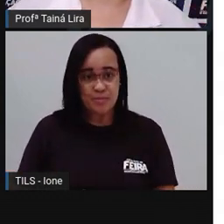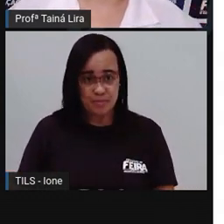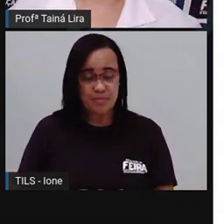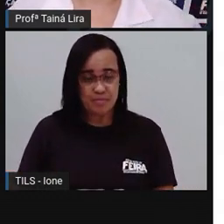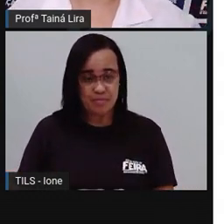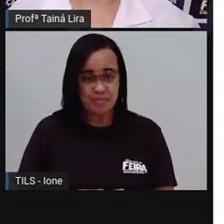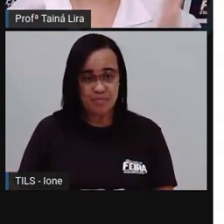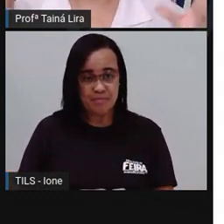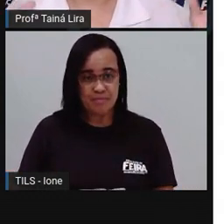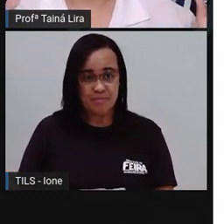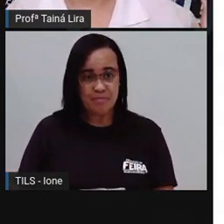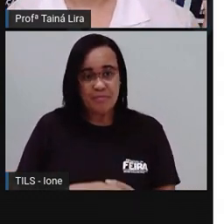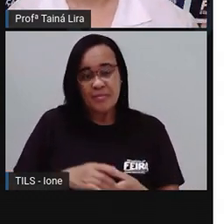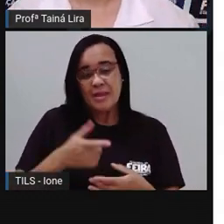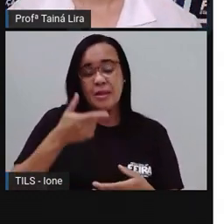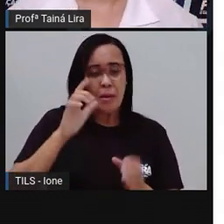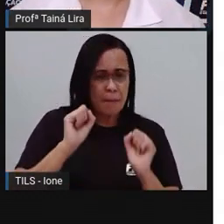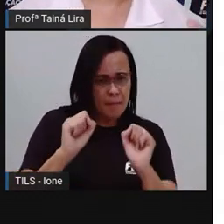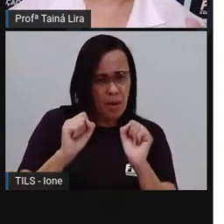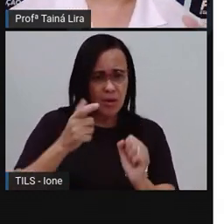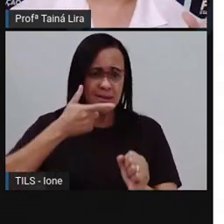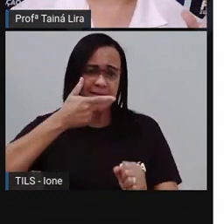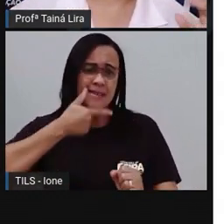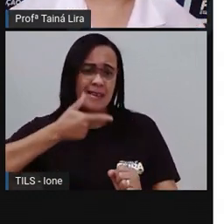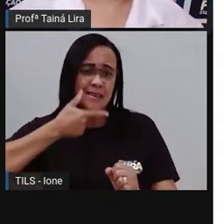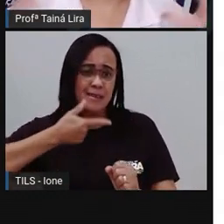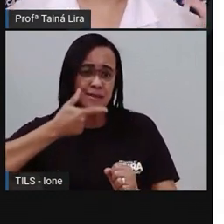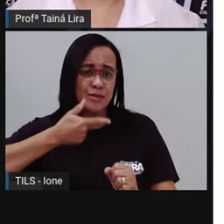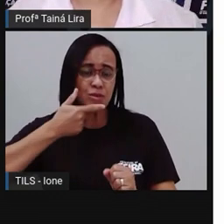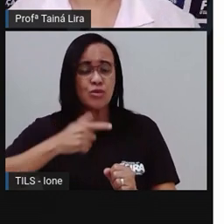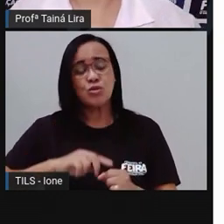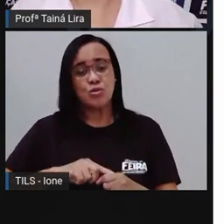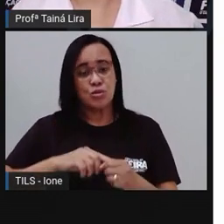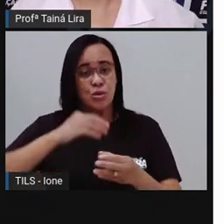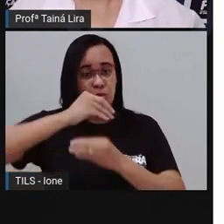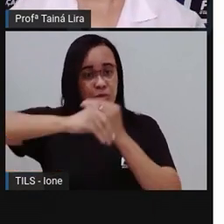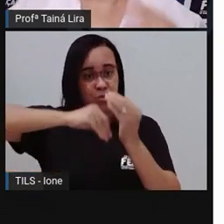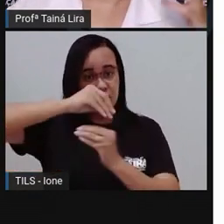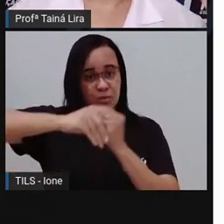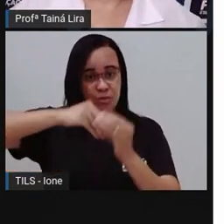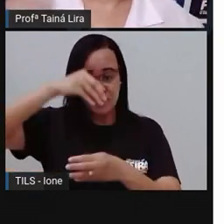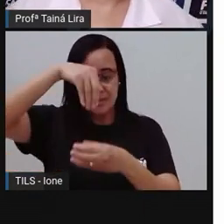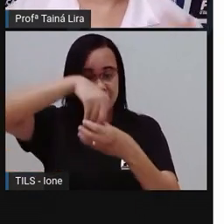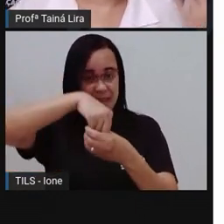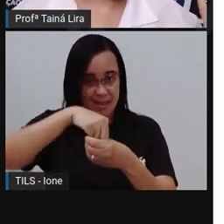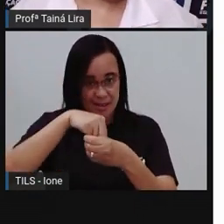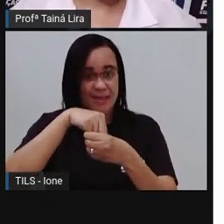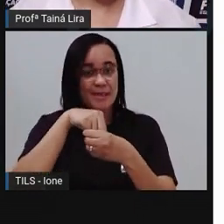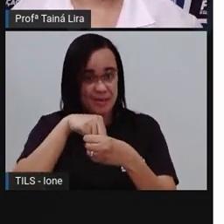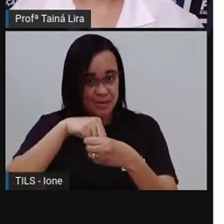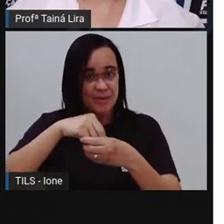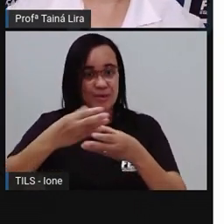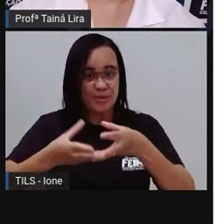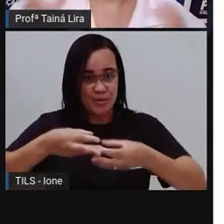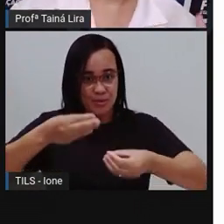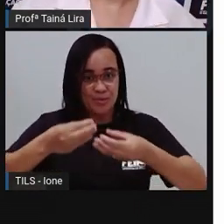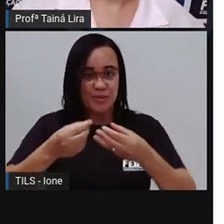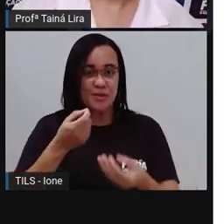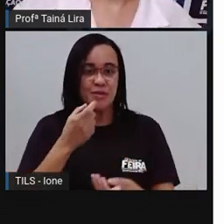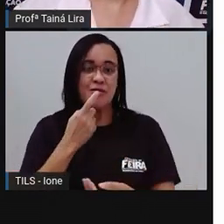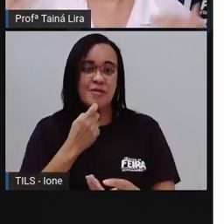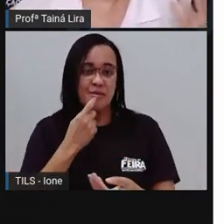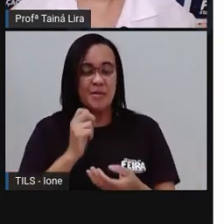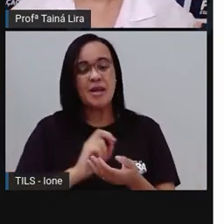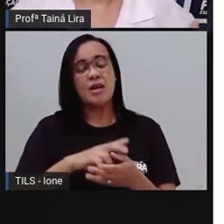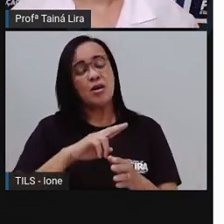de queijo mussarela. Então, sanduíche de queijo mussarela. E por